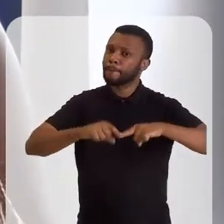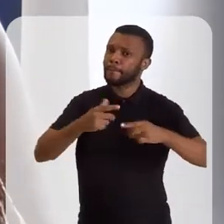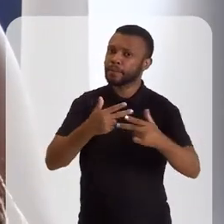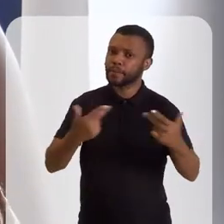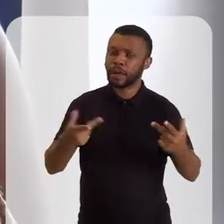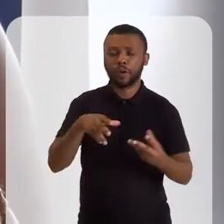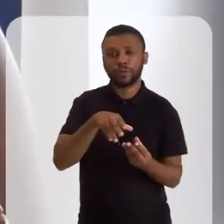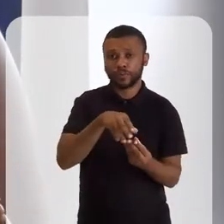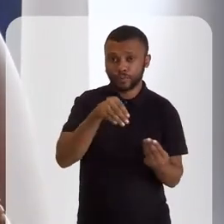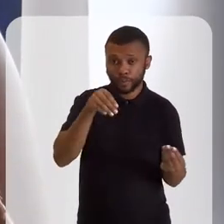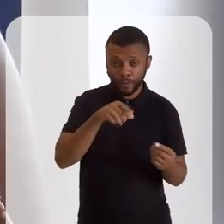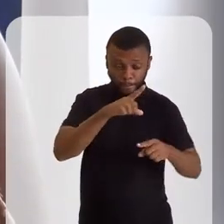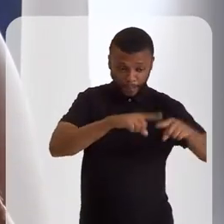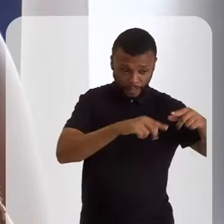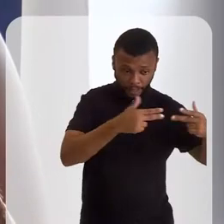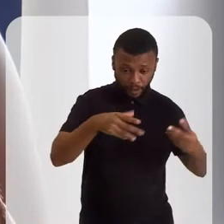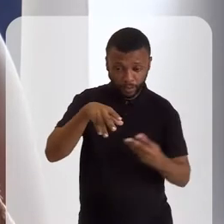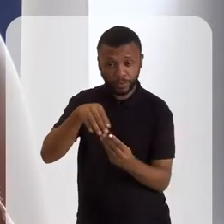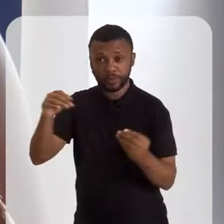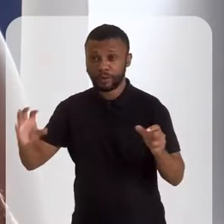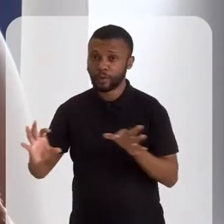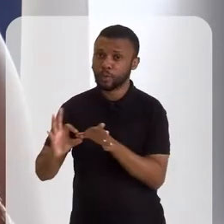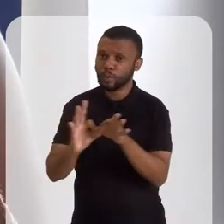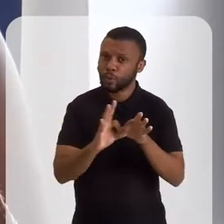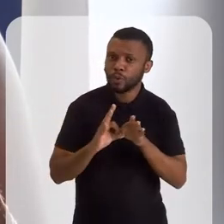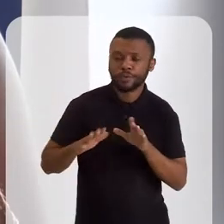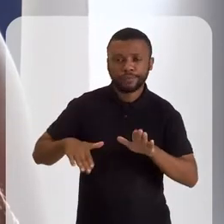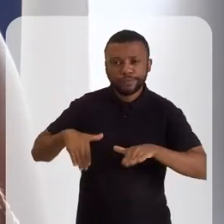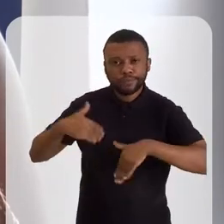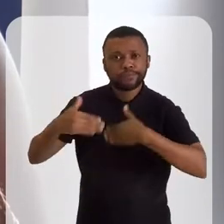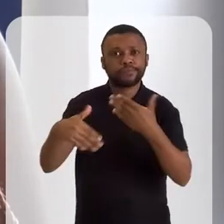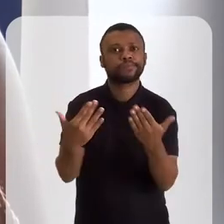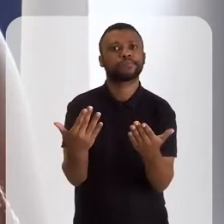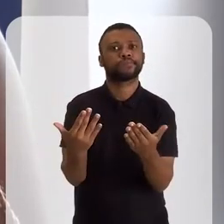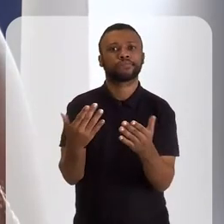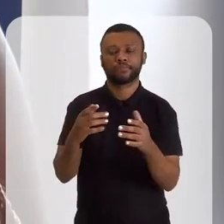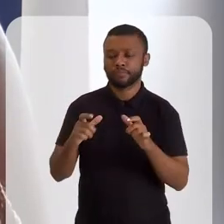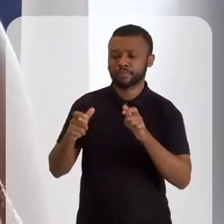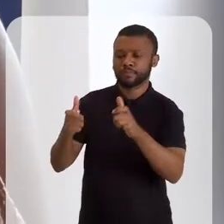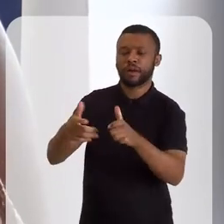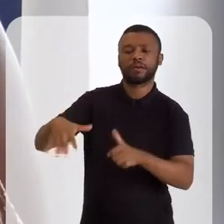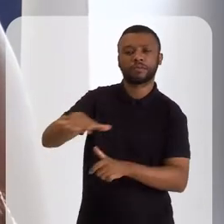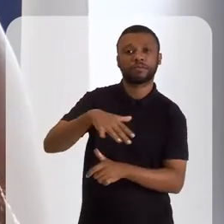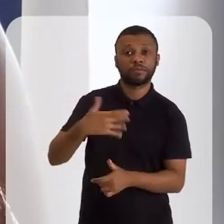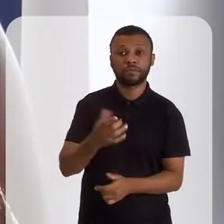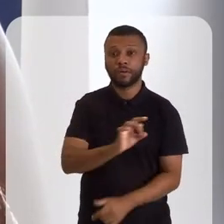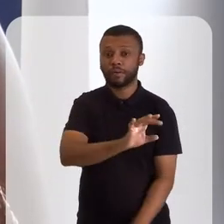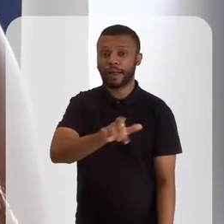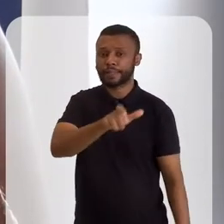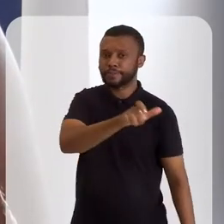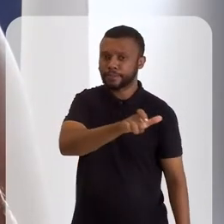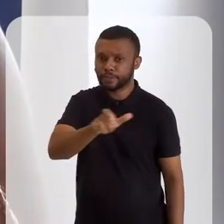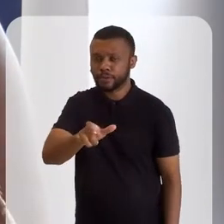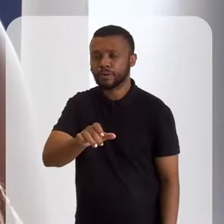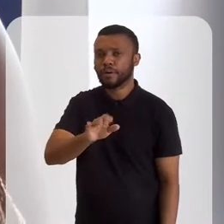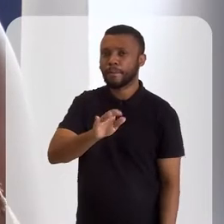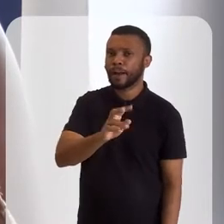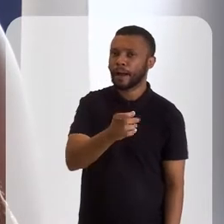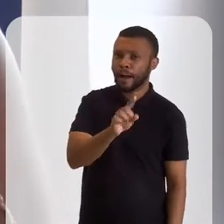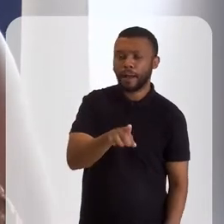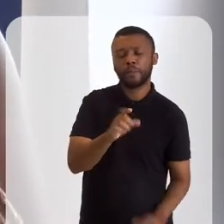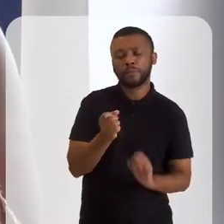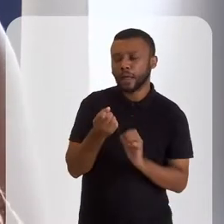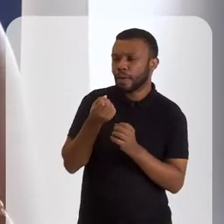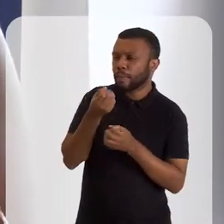espiritual, eles precisam andar juntos também, né? Para o desenvolvimento da localidade. Então, cada barraia que puder contar para o